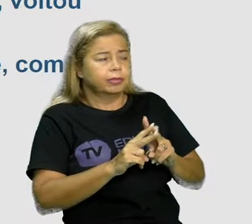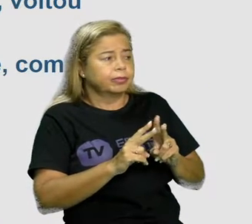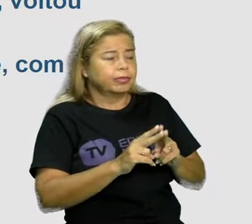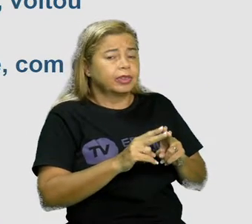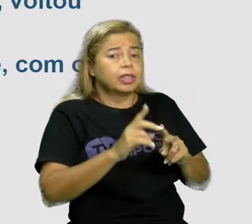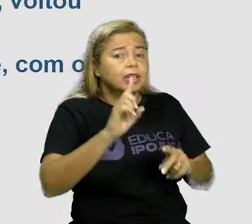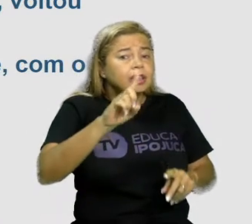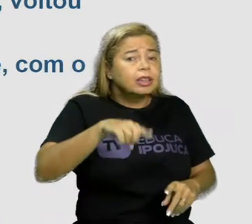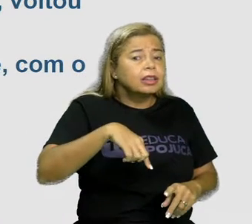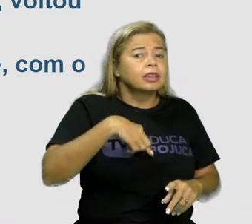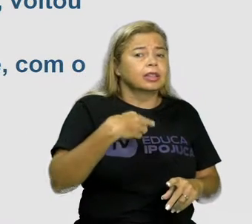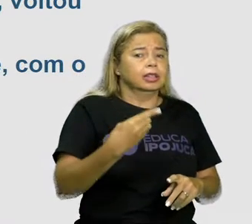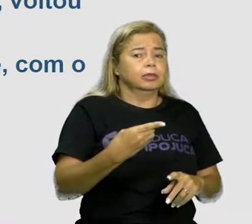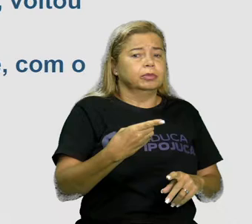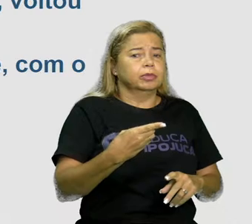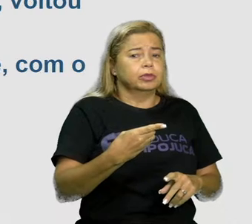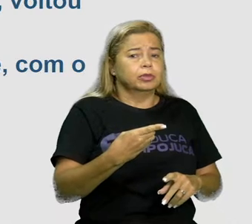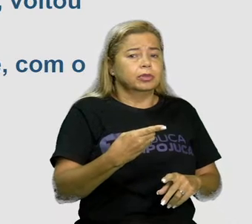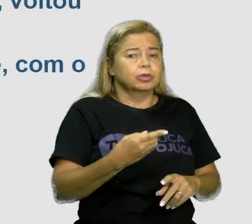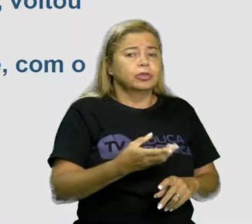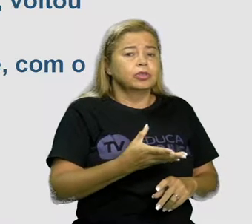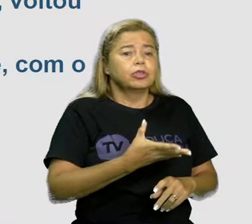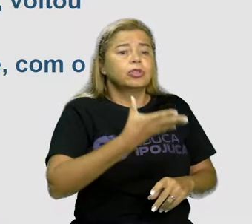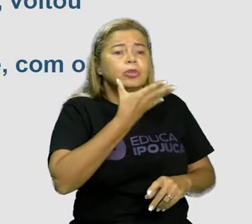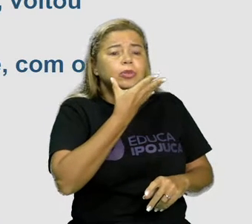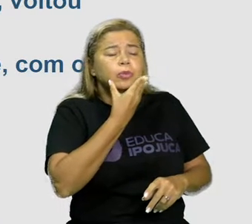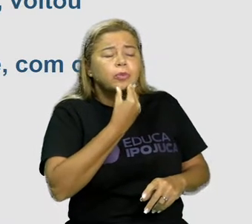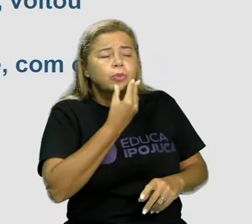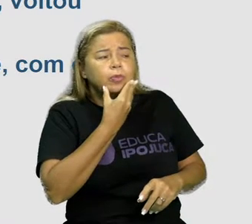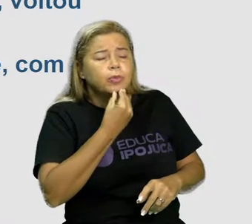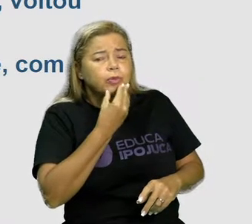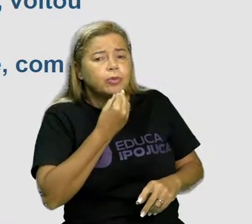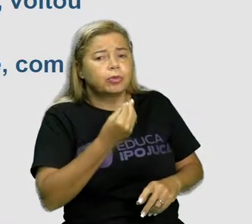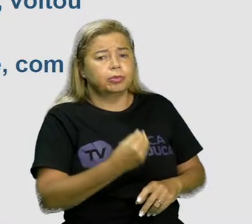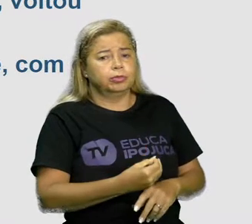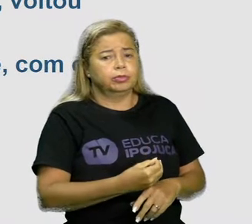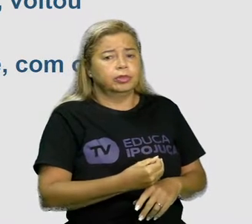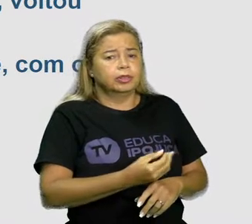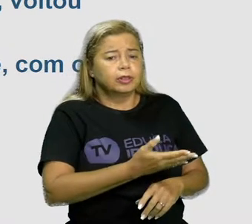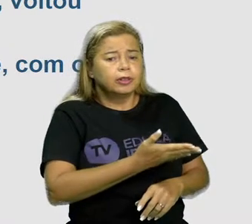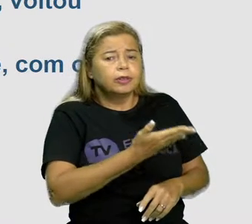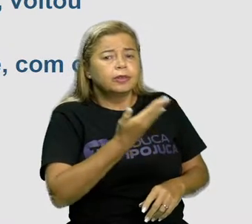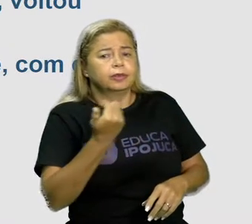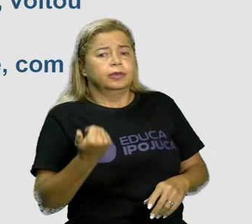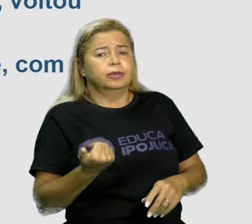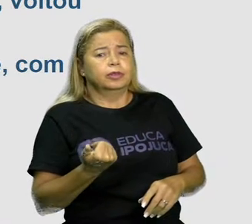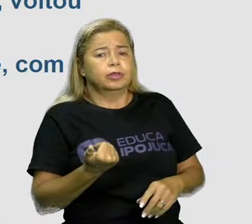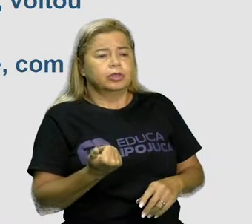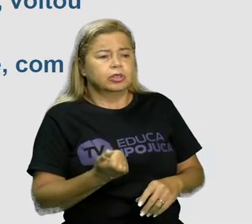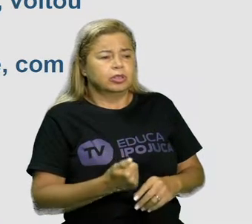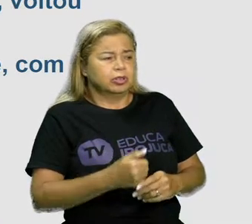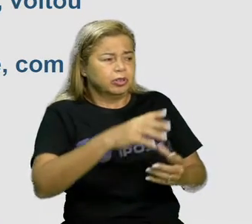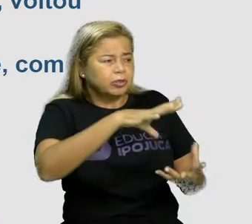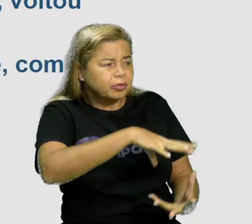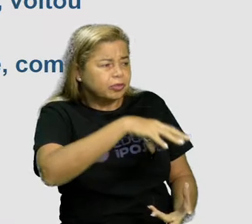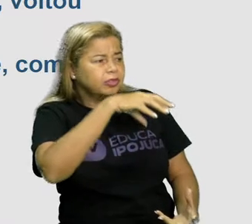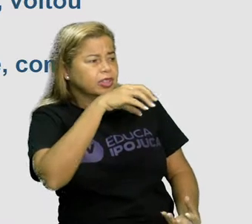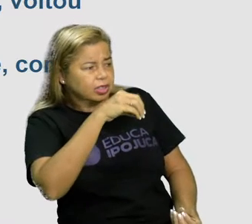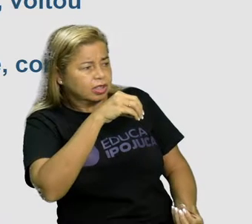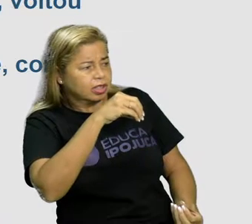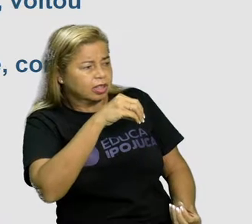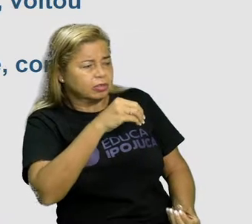a daí a pouquinho, voltou aborrecida da vida. Que fantasma, que nada!